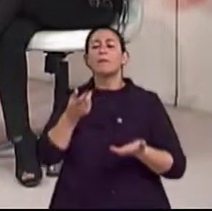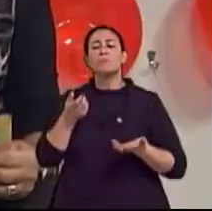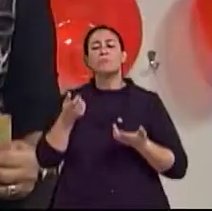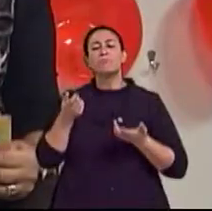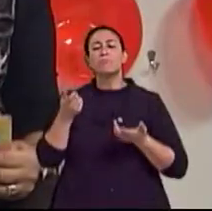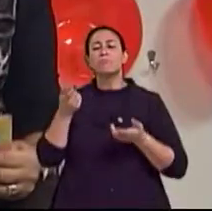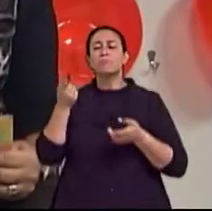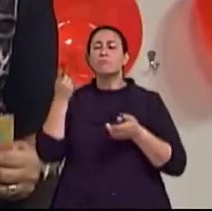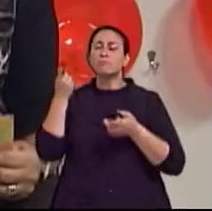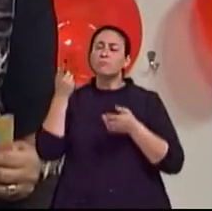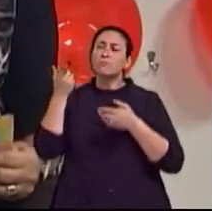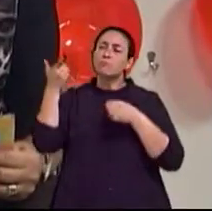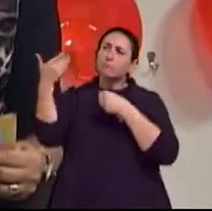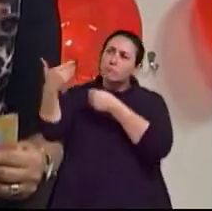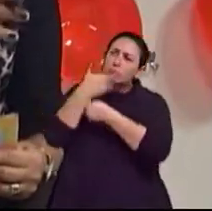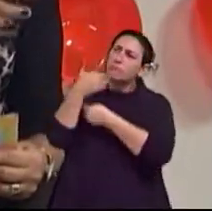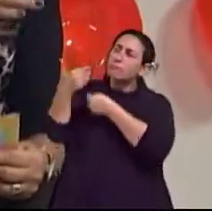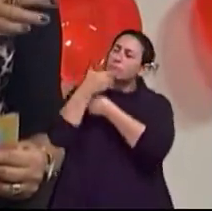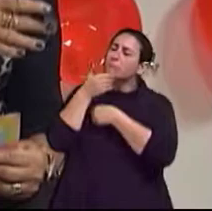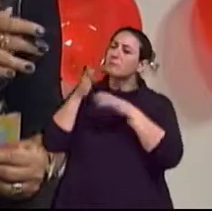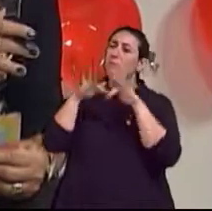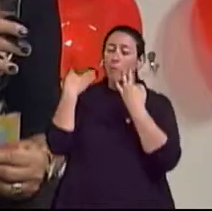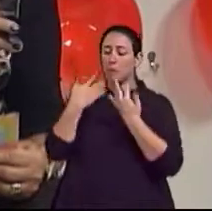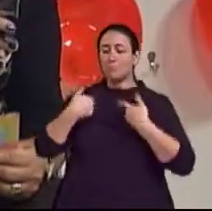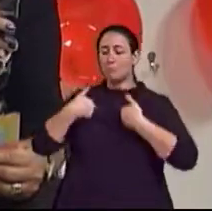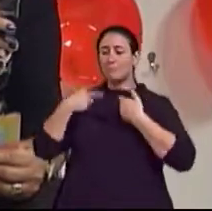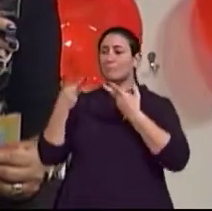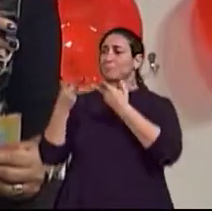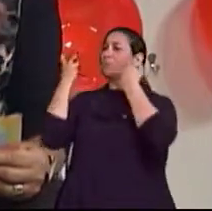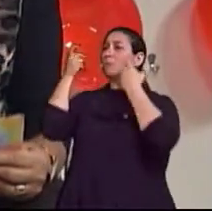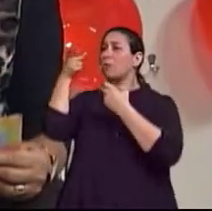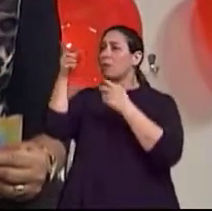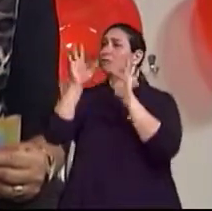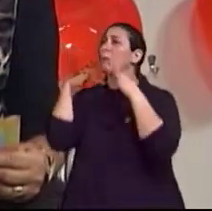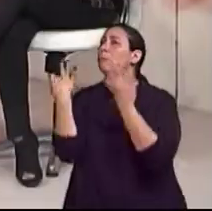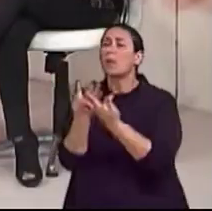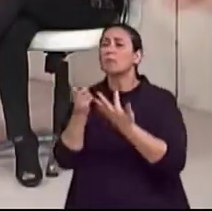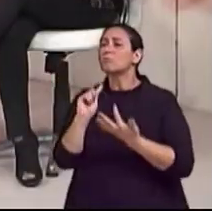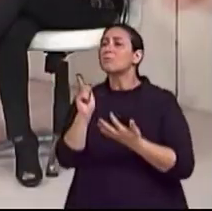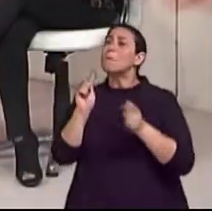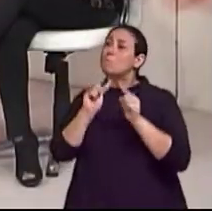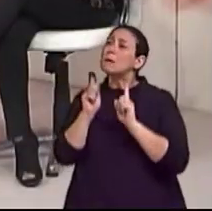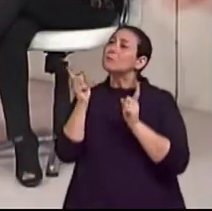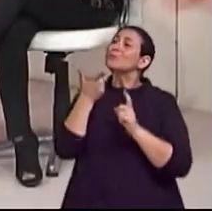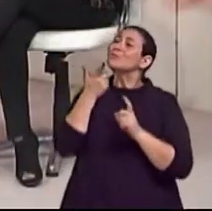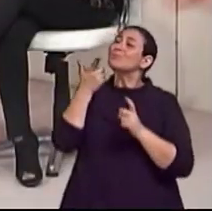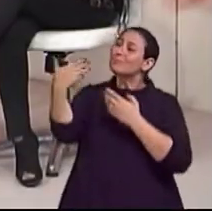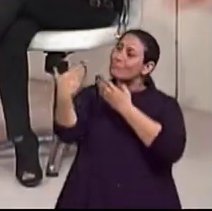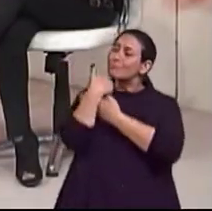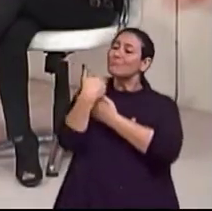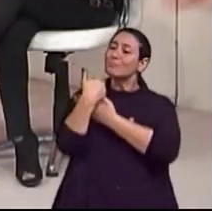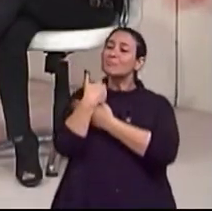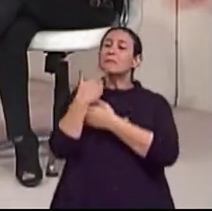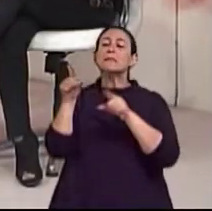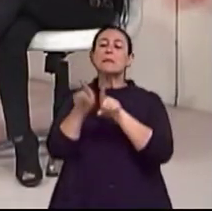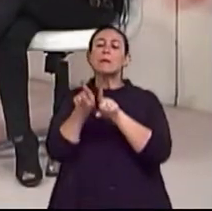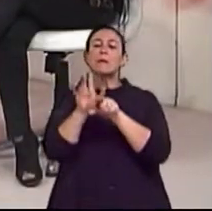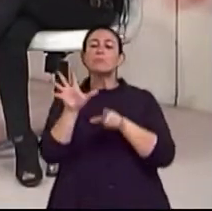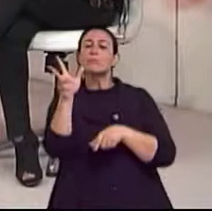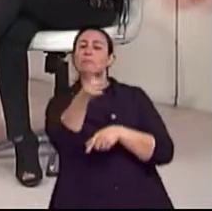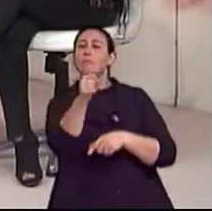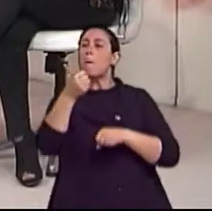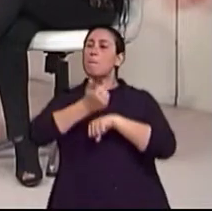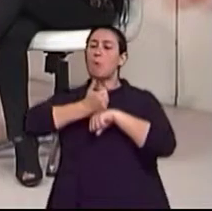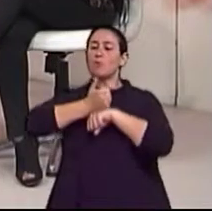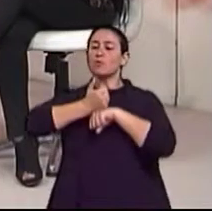família, mesmo que não se dêem conta. Isso que eu queria que o senhor falasse. E também dos cuidadores, porque nem